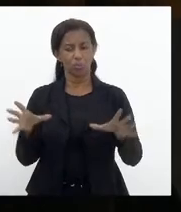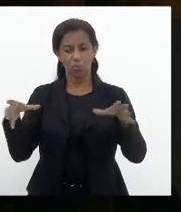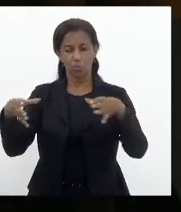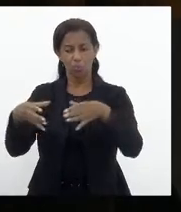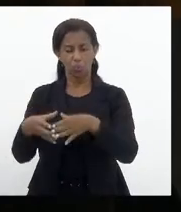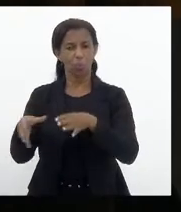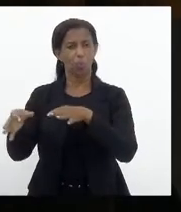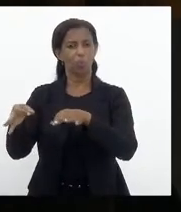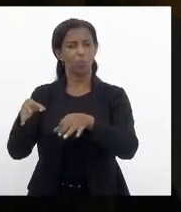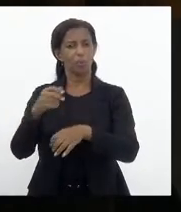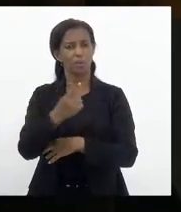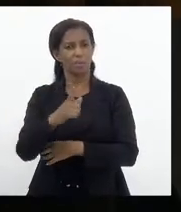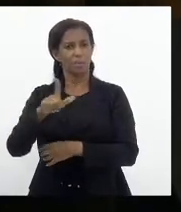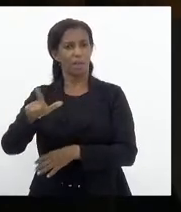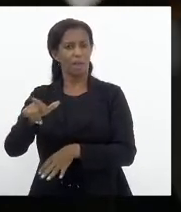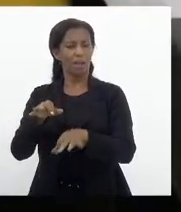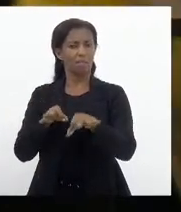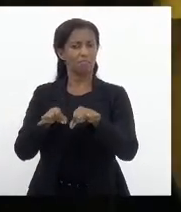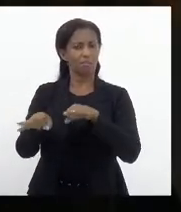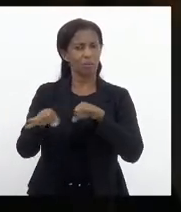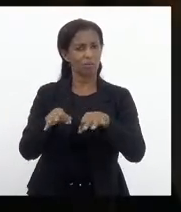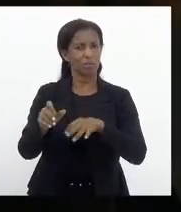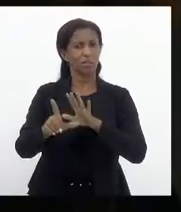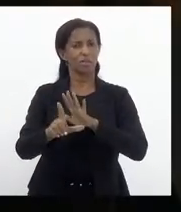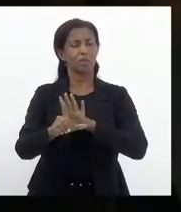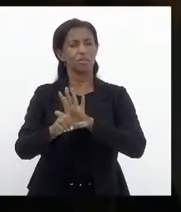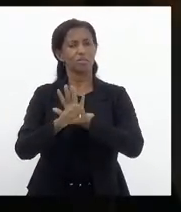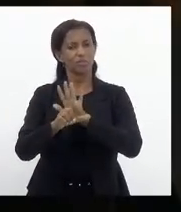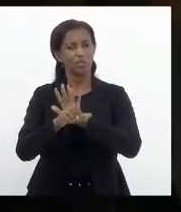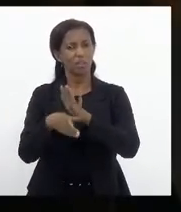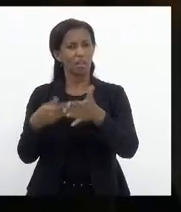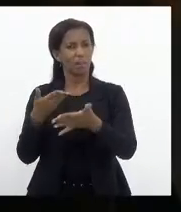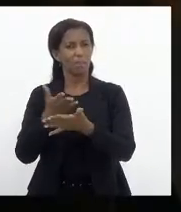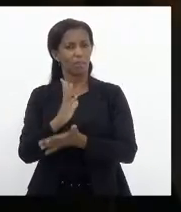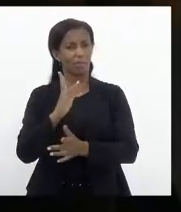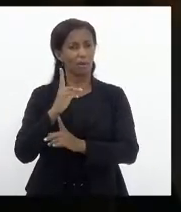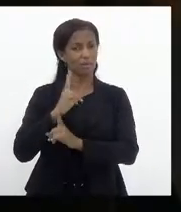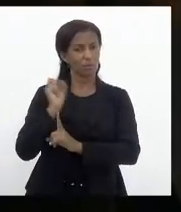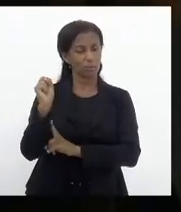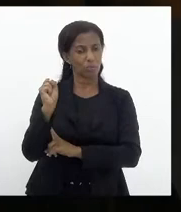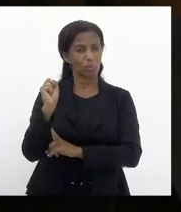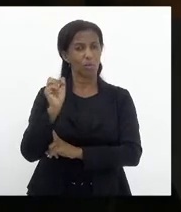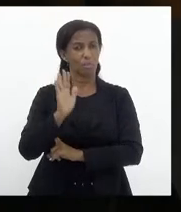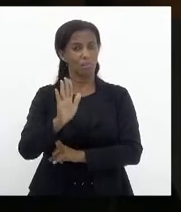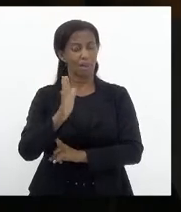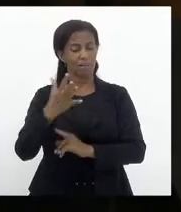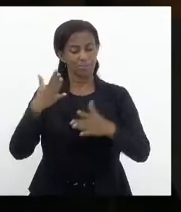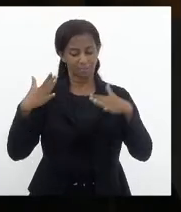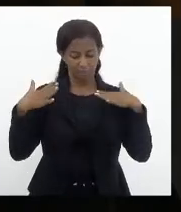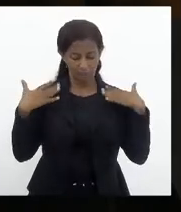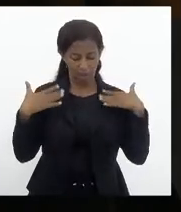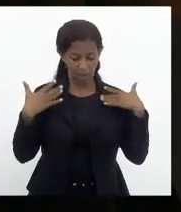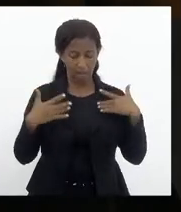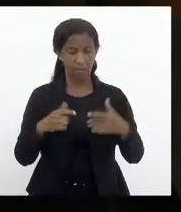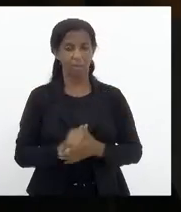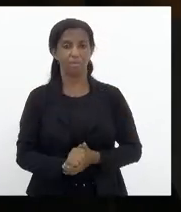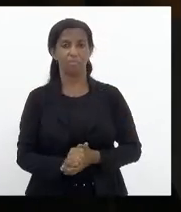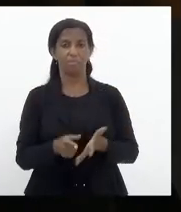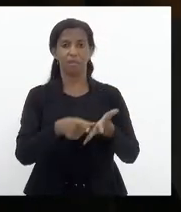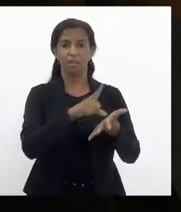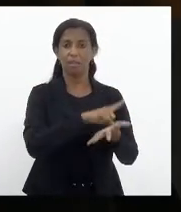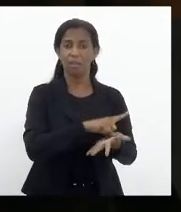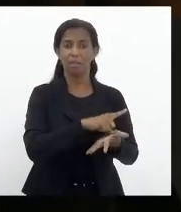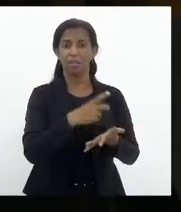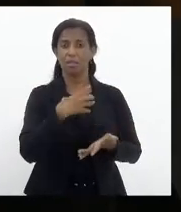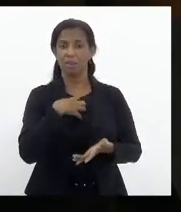projeto de lei aprovado e vitorioso. Mas a minha maior alegria é que antes de